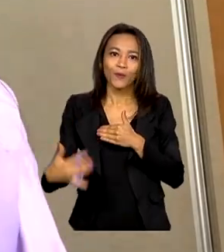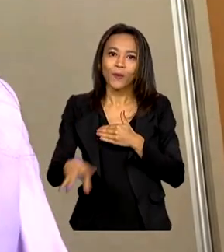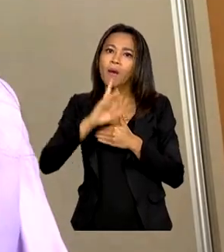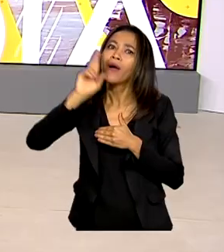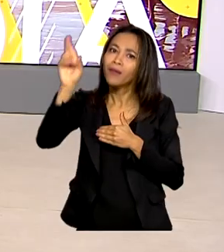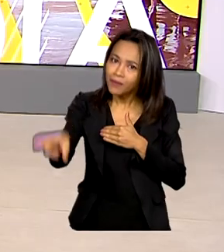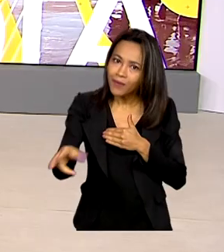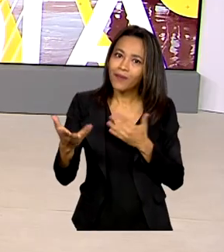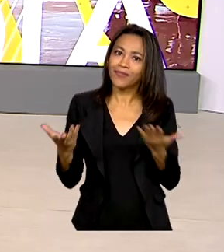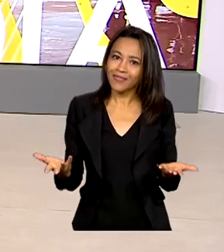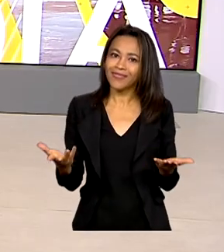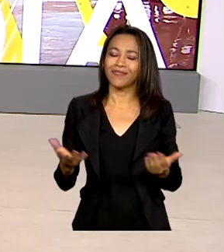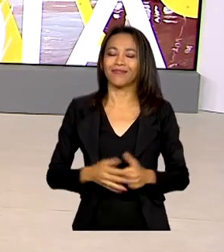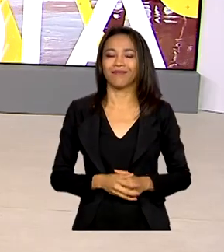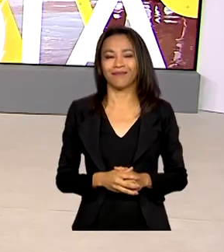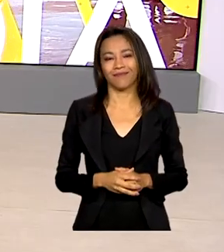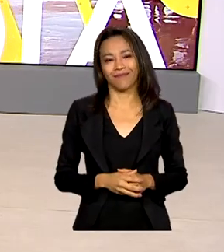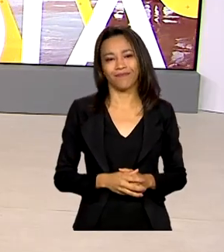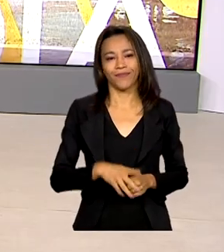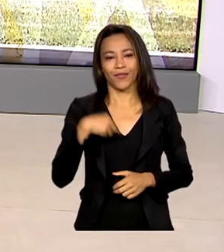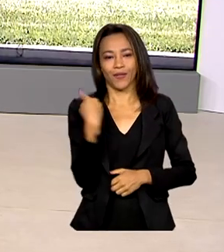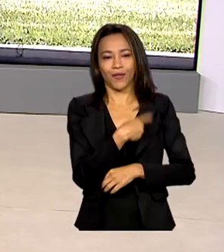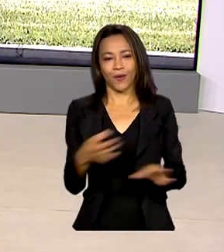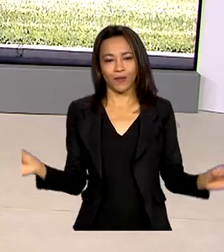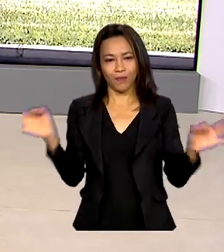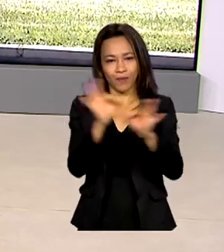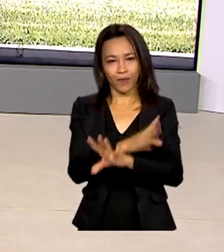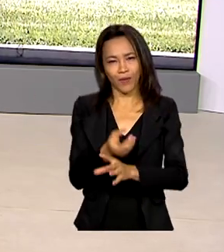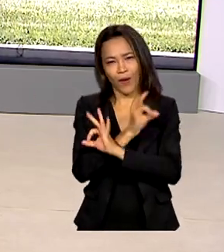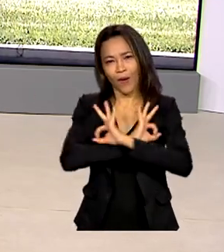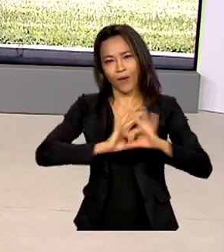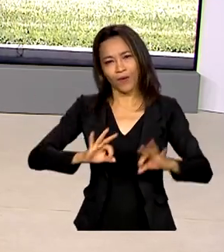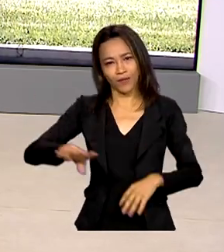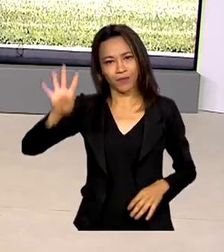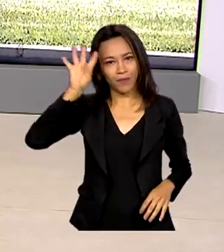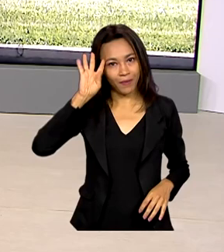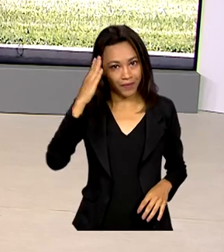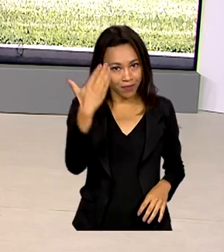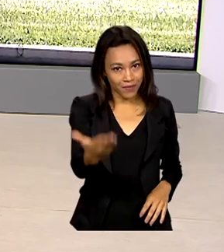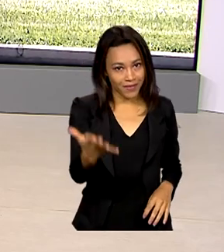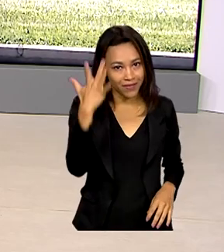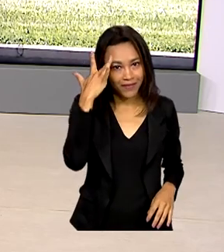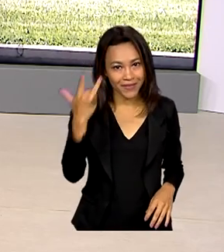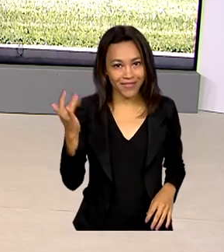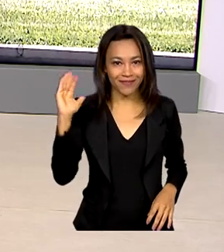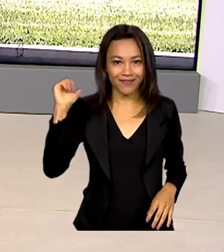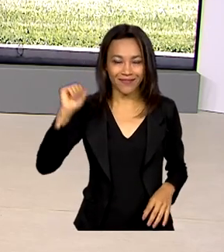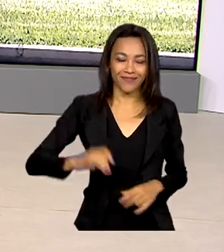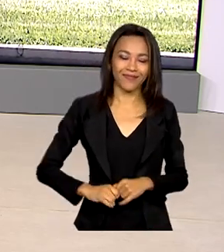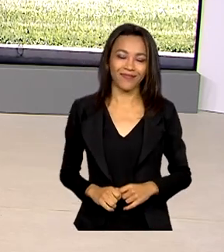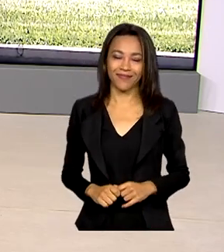menstrual. A gente fica por aqui. Uma ótima quarta-feira para você e até amanhã. Tchau.